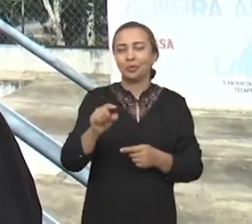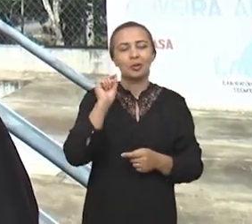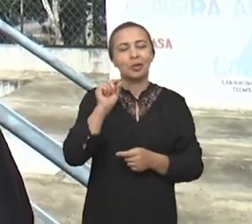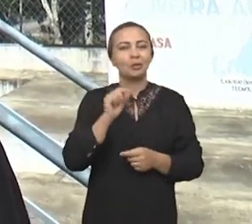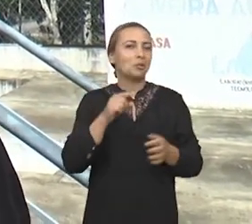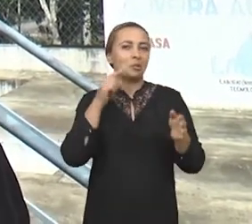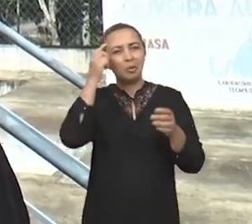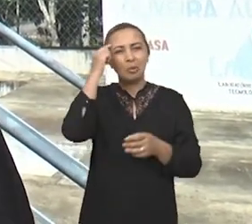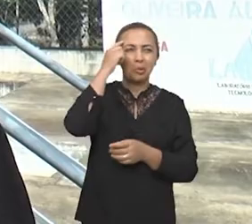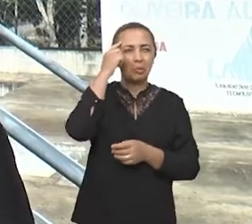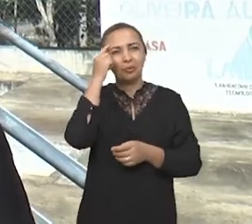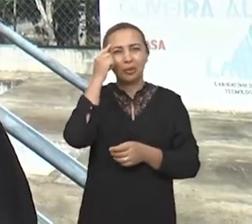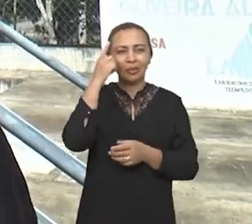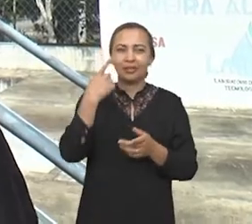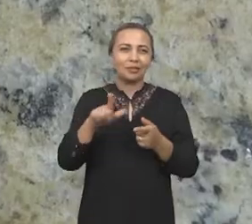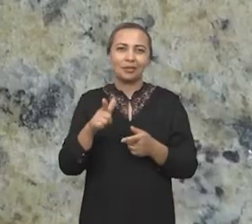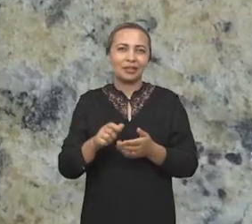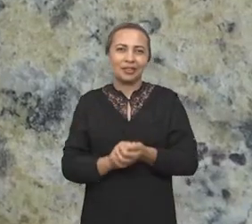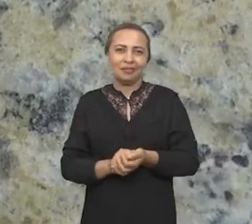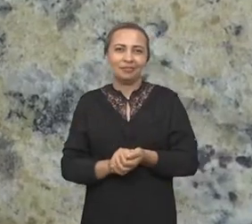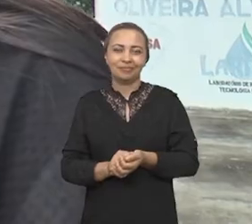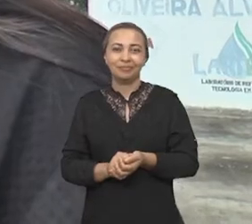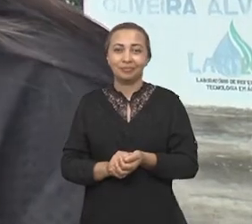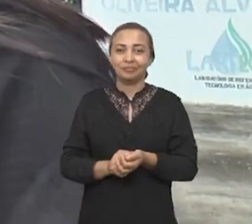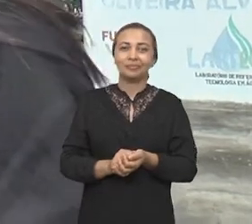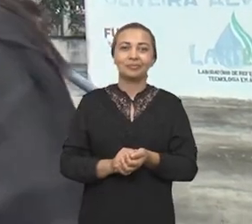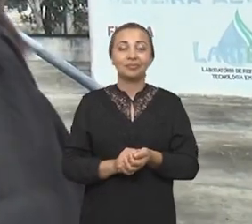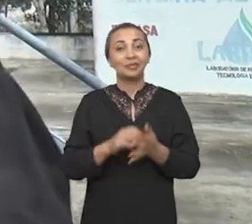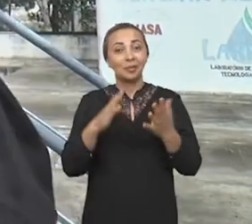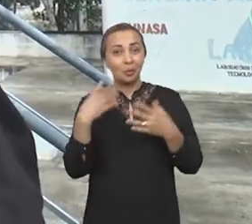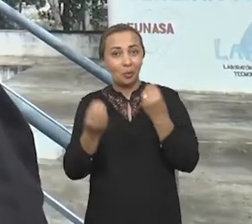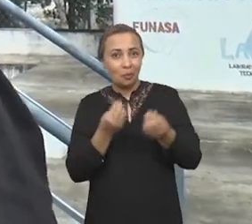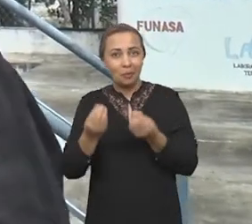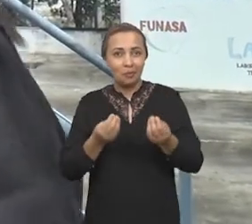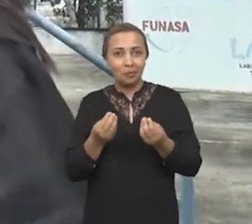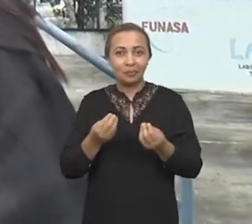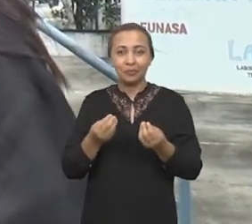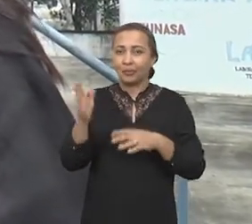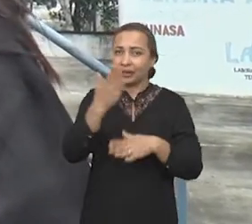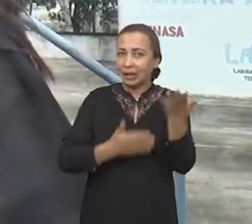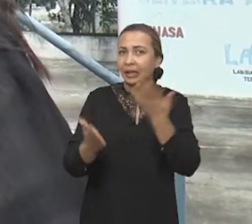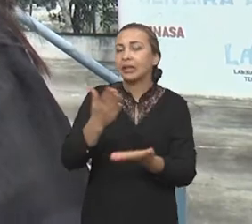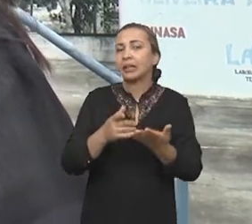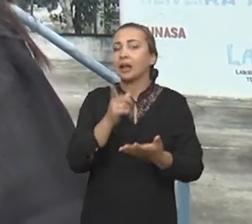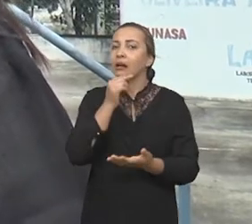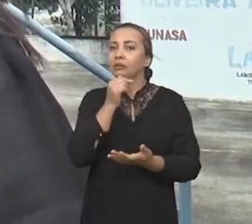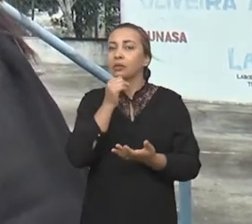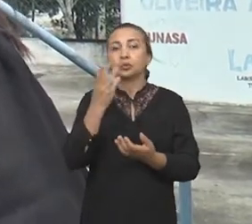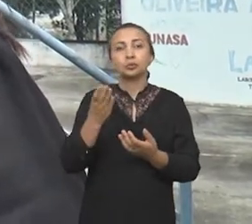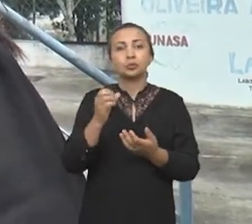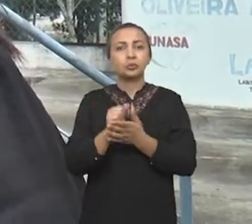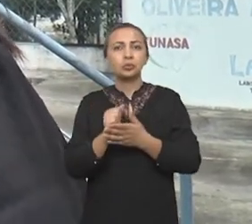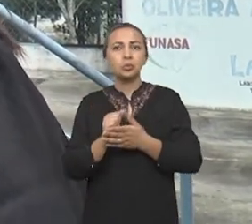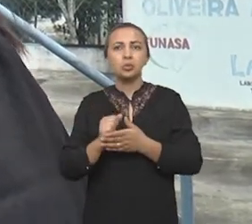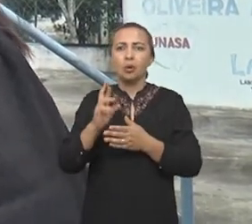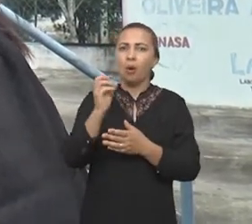o que se questionar sobre a viabilidade desse coagulante. Quando a gente vai tratar a água com um coagulante orgânico, a gente vai evitar